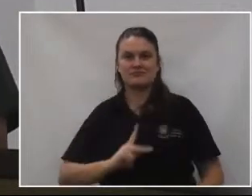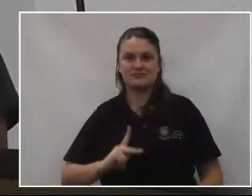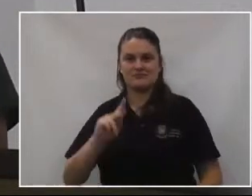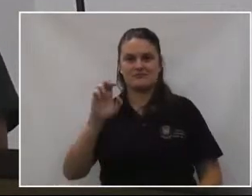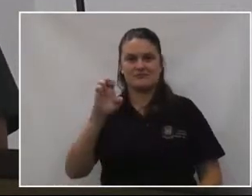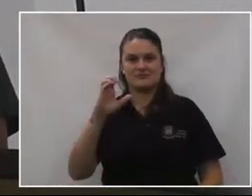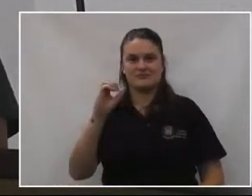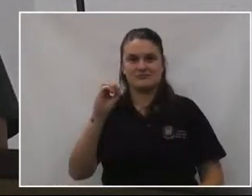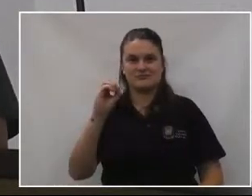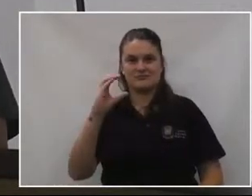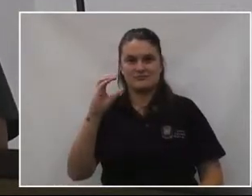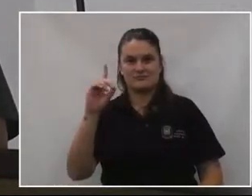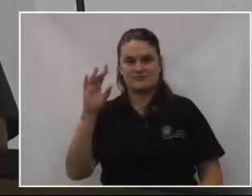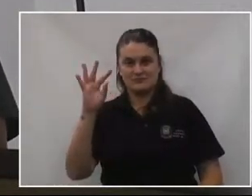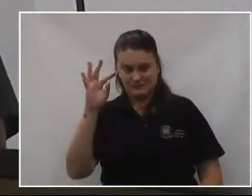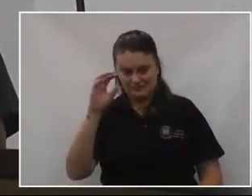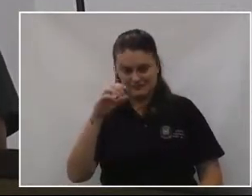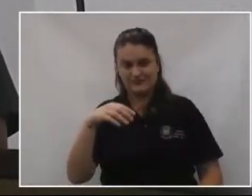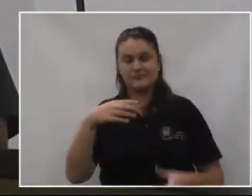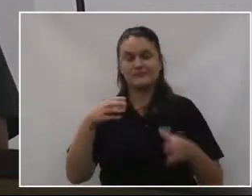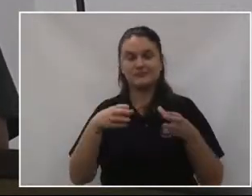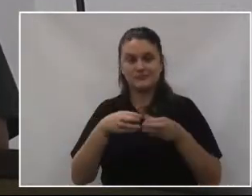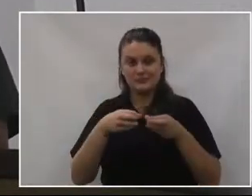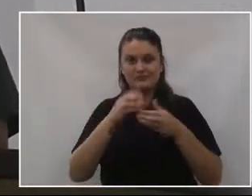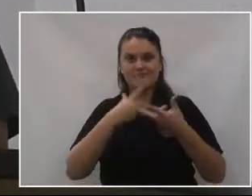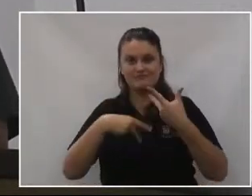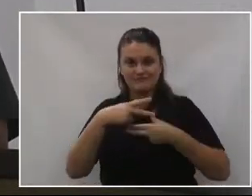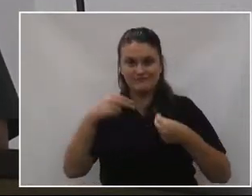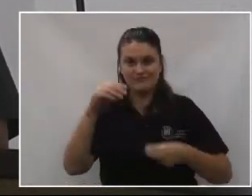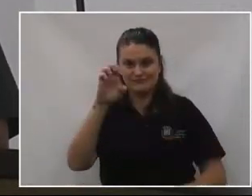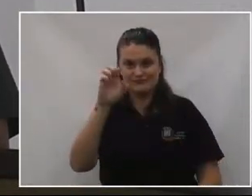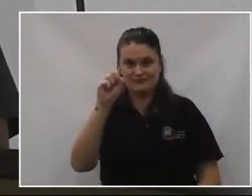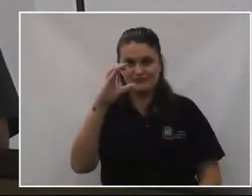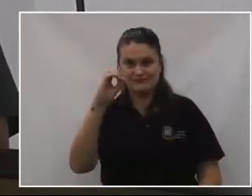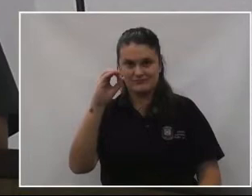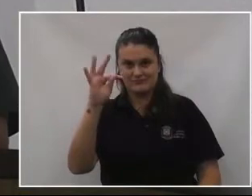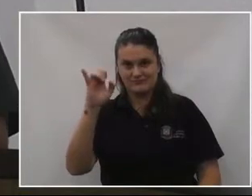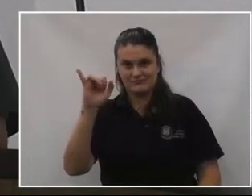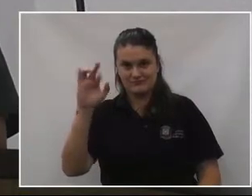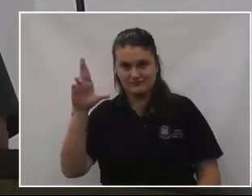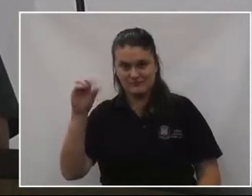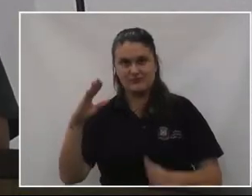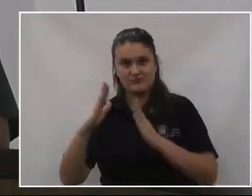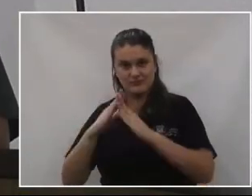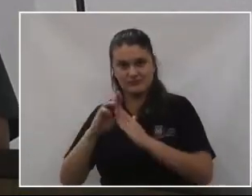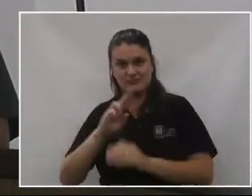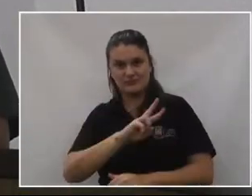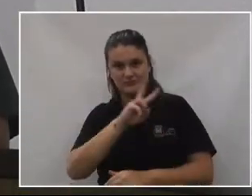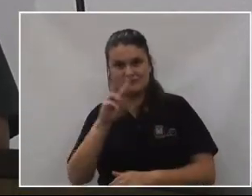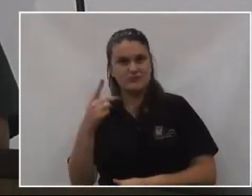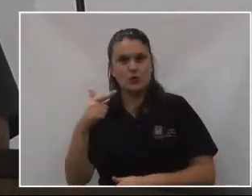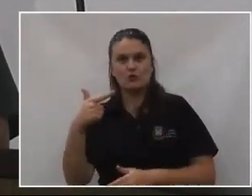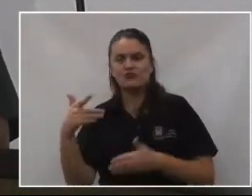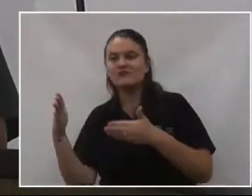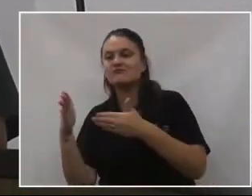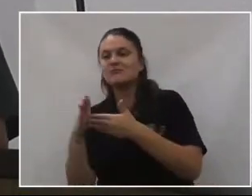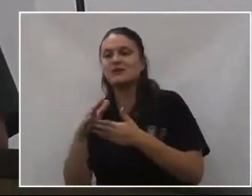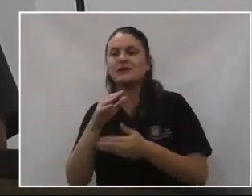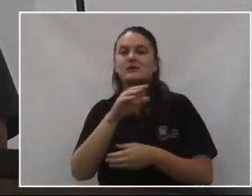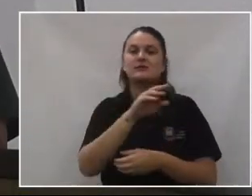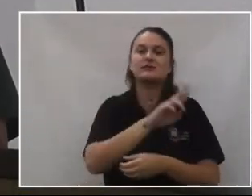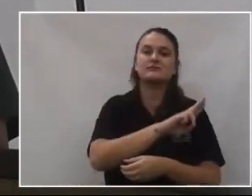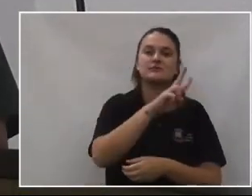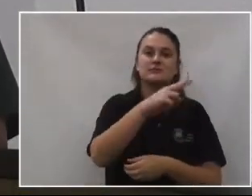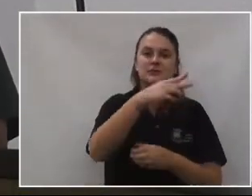aqui de União da Vitória. Então, assim, não tem fronteiras no movimento escoteiro. Nós somos, assim, divididos em regiões por